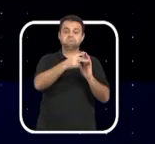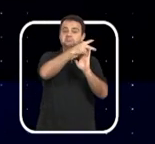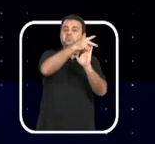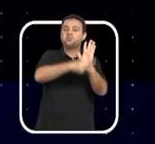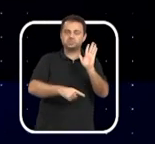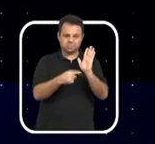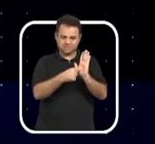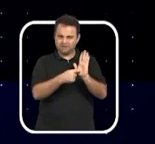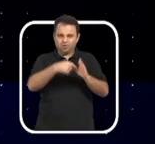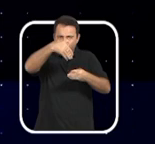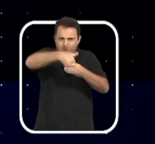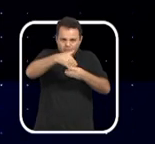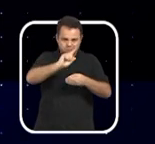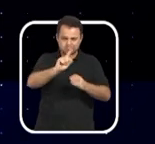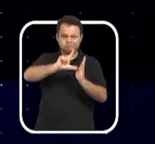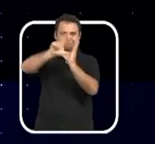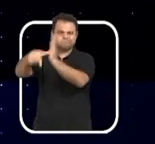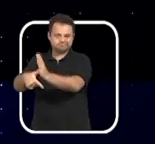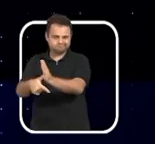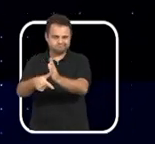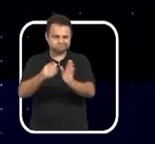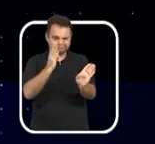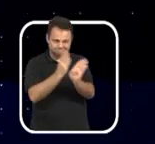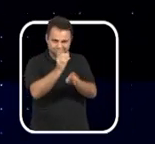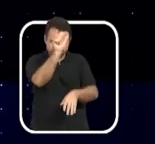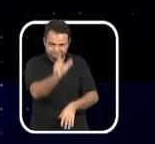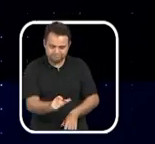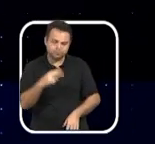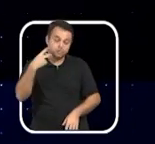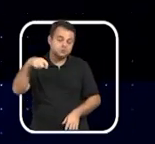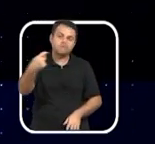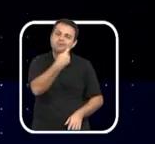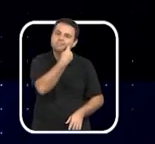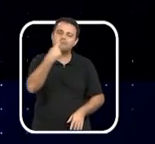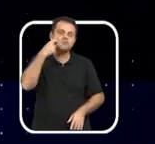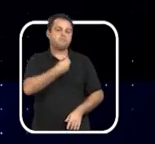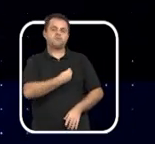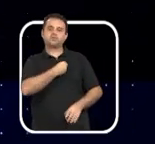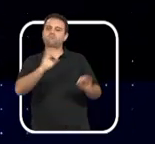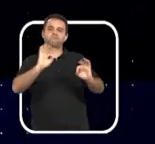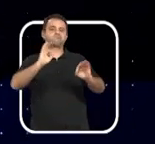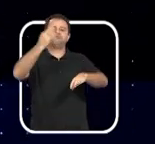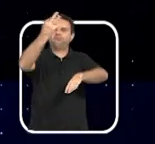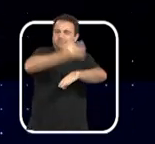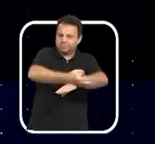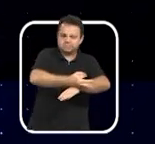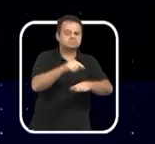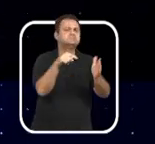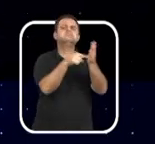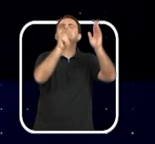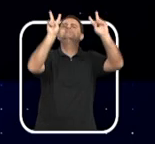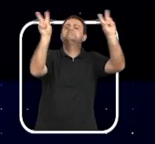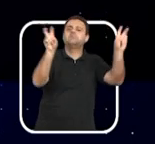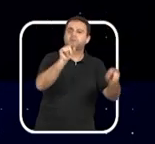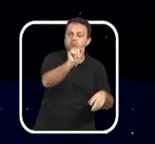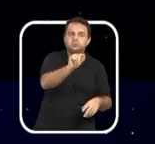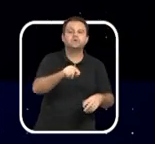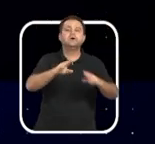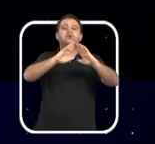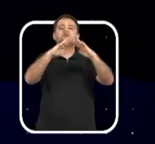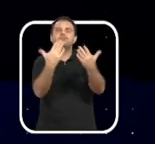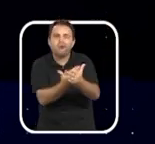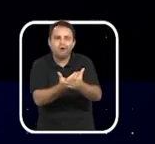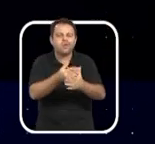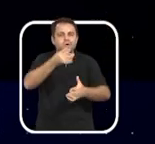prejudicado pela ausência do autor é de Jorge Menezes, que prevê a substituição de sirenes e